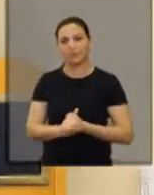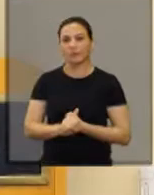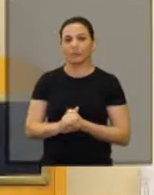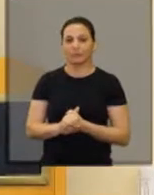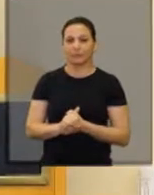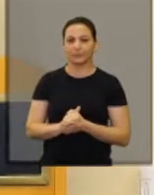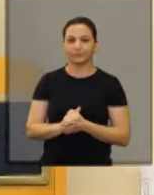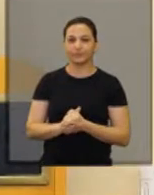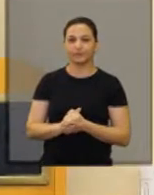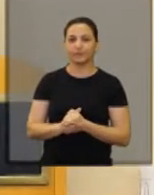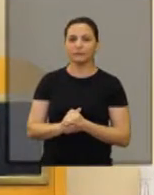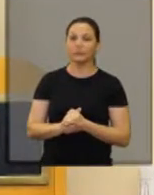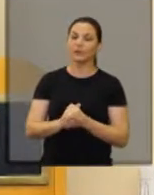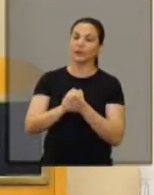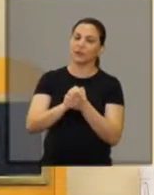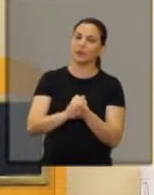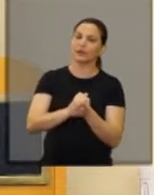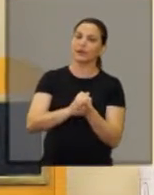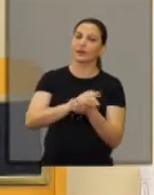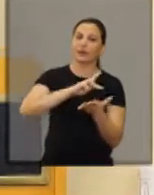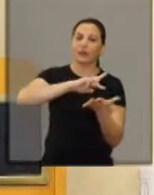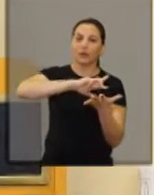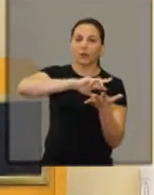aqui a gente fala das modalidades